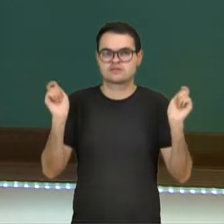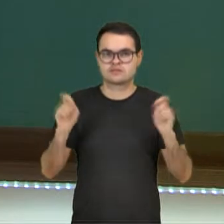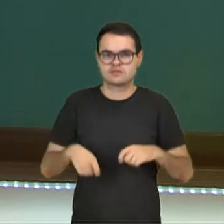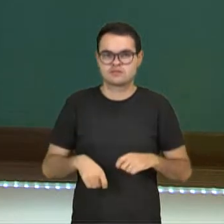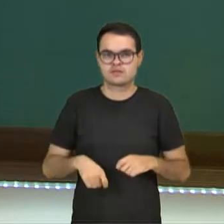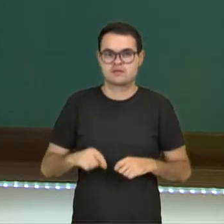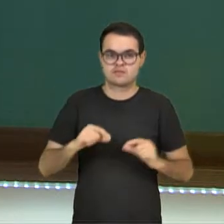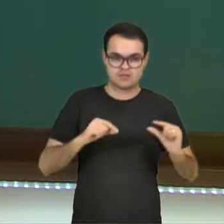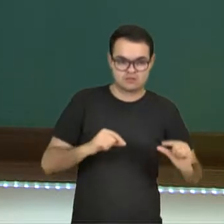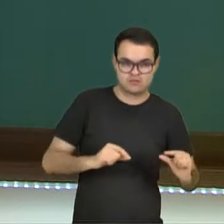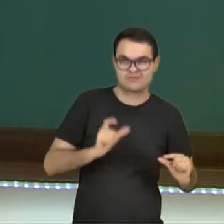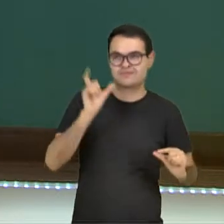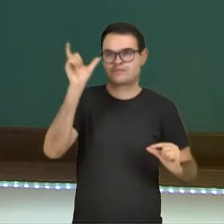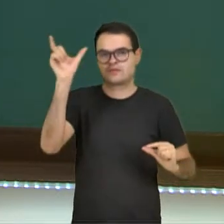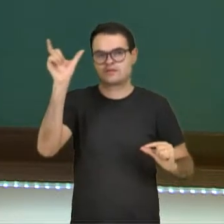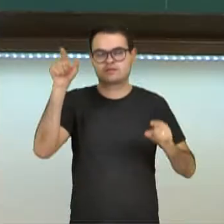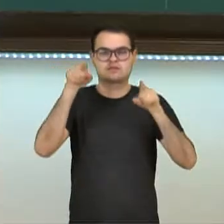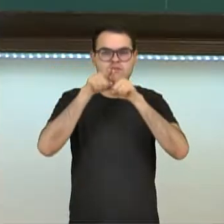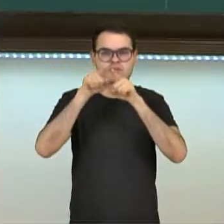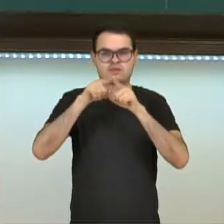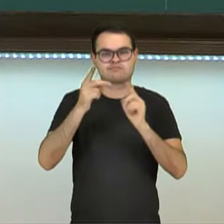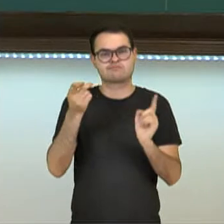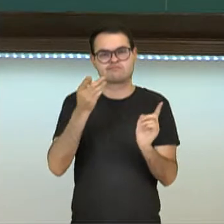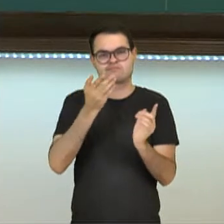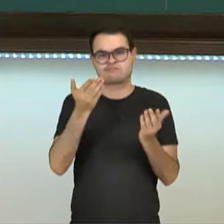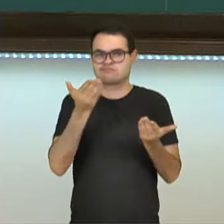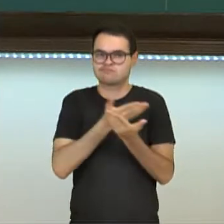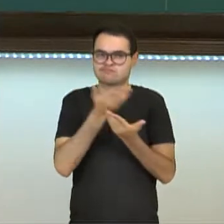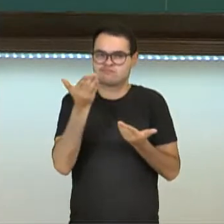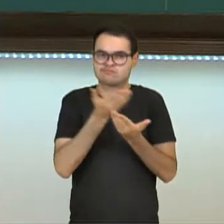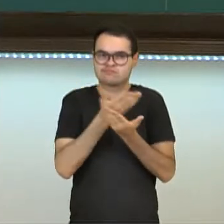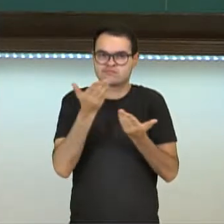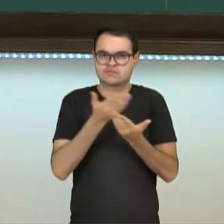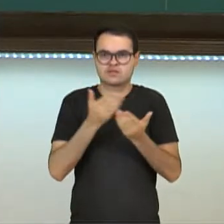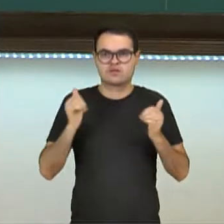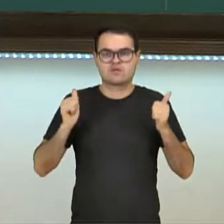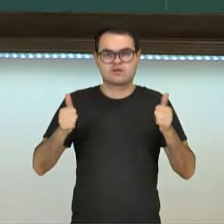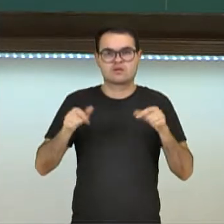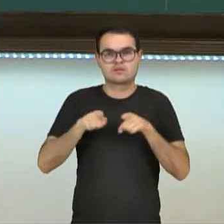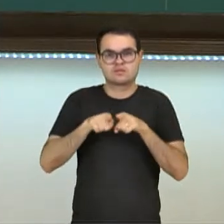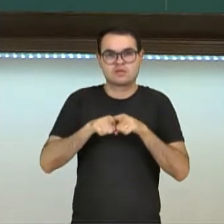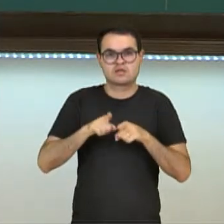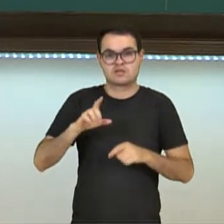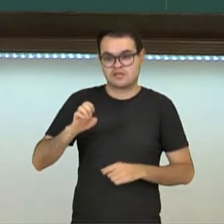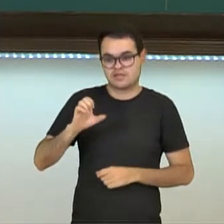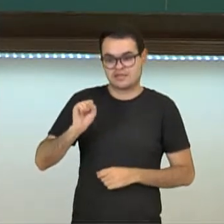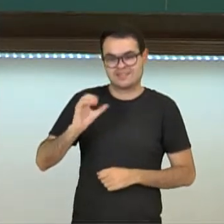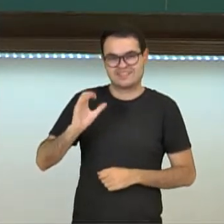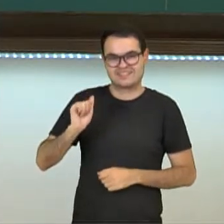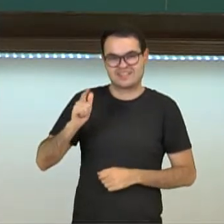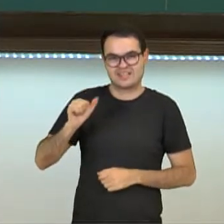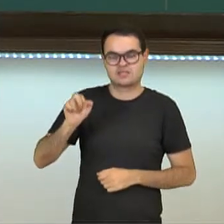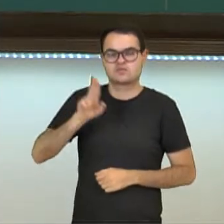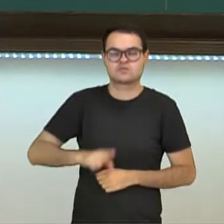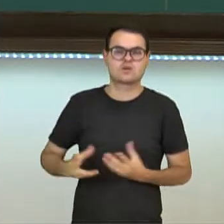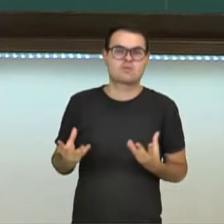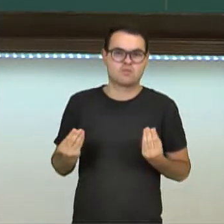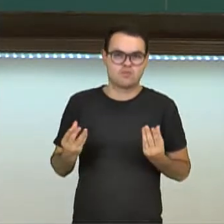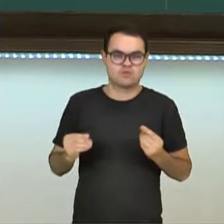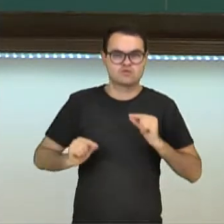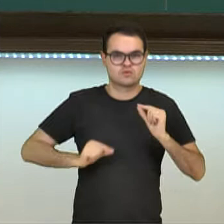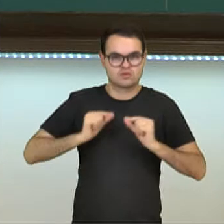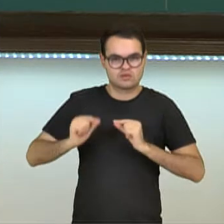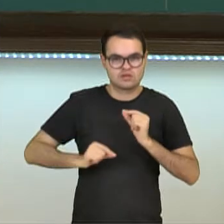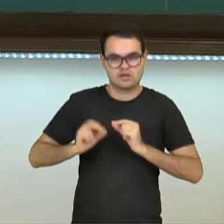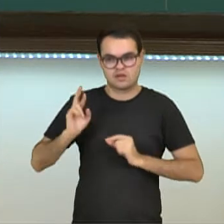menor para ampliação, ou seja, da redução para ampliação. Então em escalas a gente usa muito a questão da